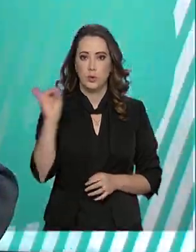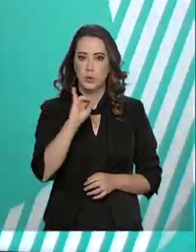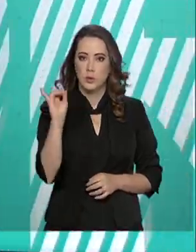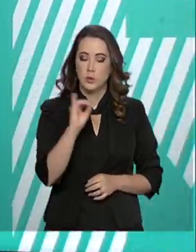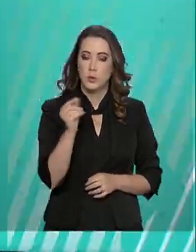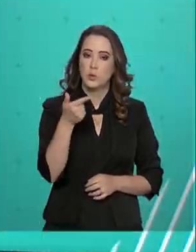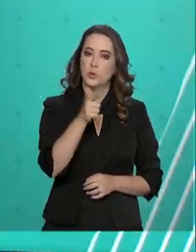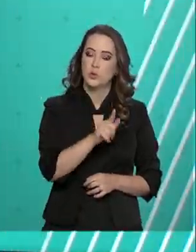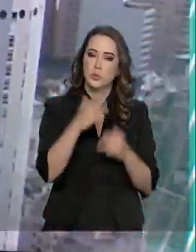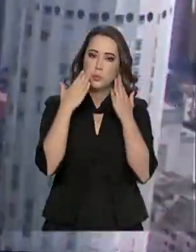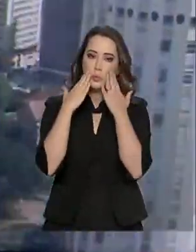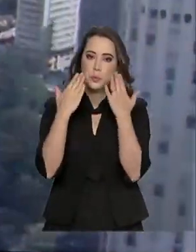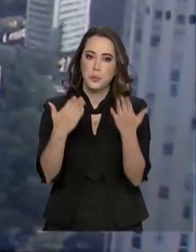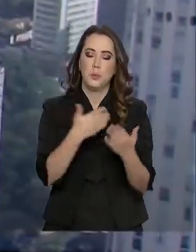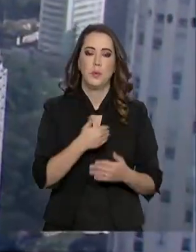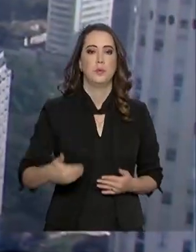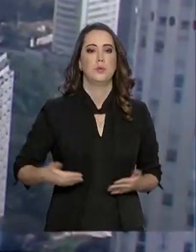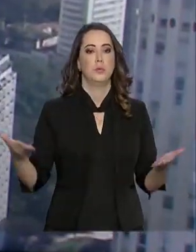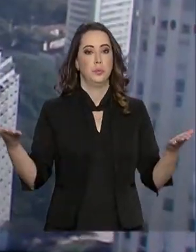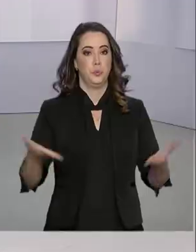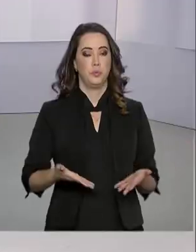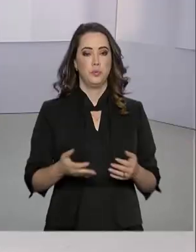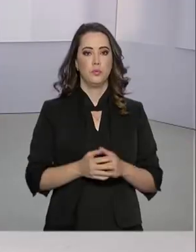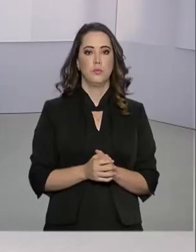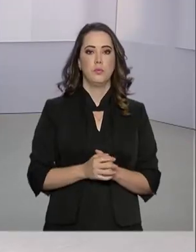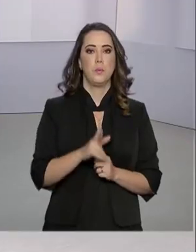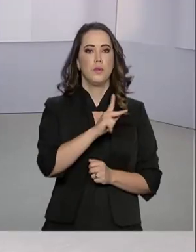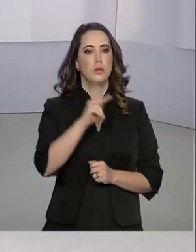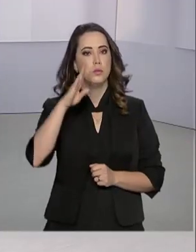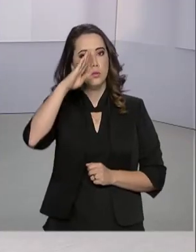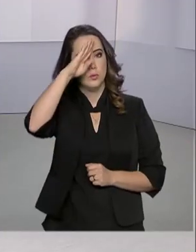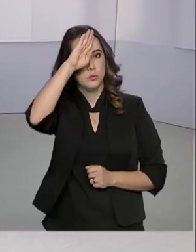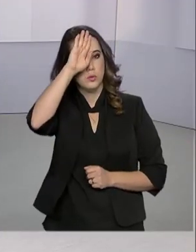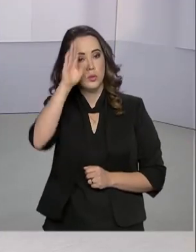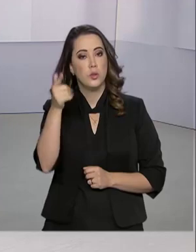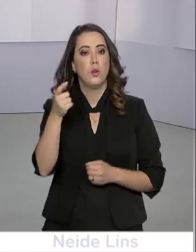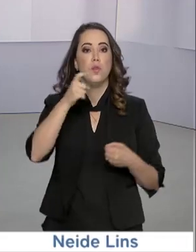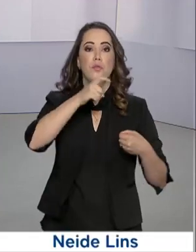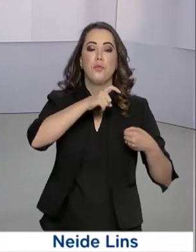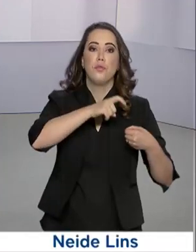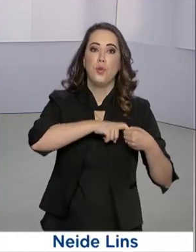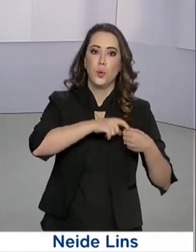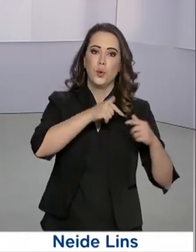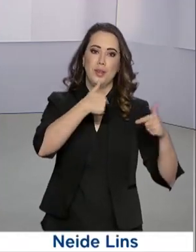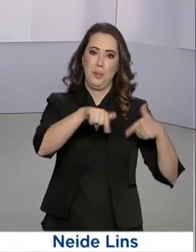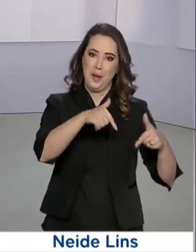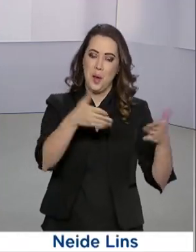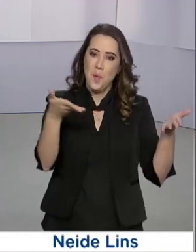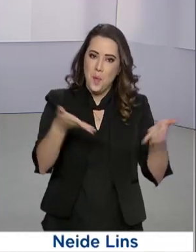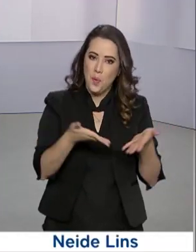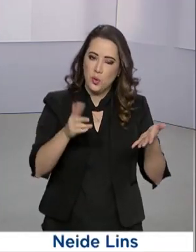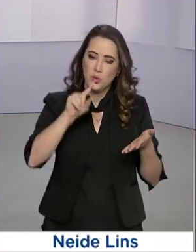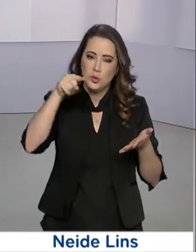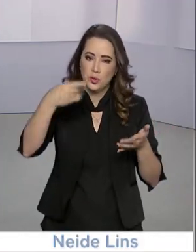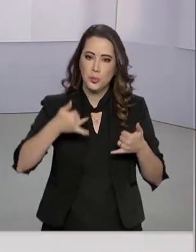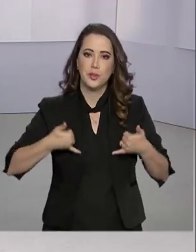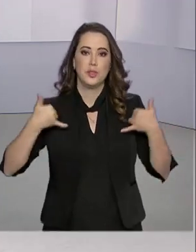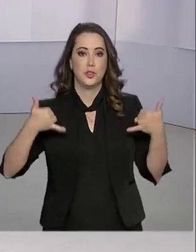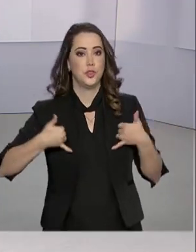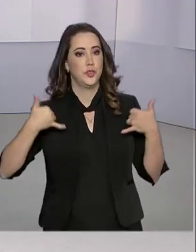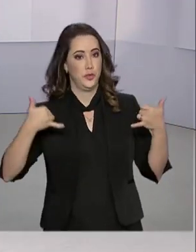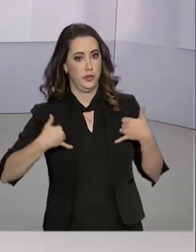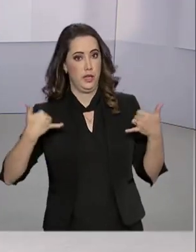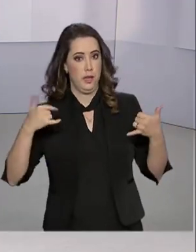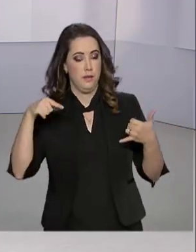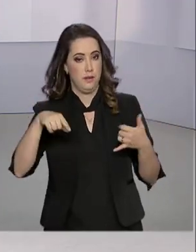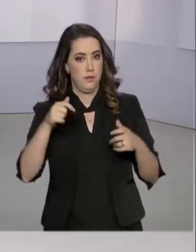Olá, já estamos no ar com o Governo Agora. O presidente Jair Bolsonaro retornou hoje ao trabalho depois das festividades de